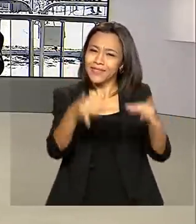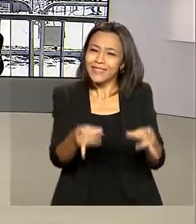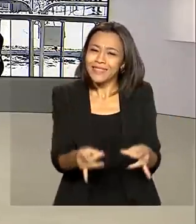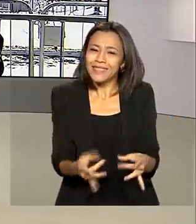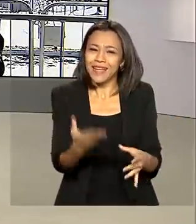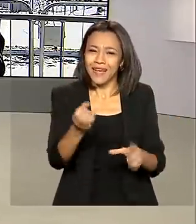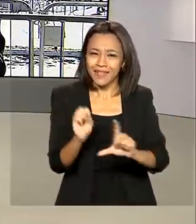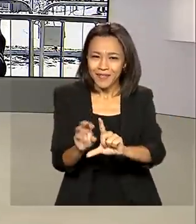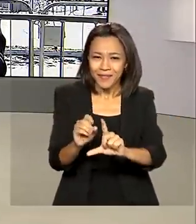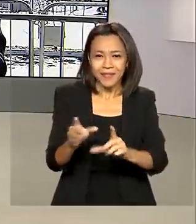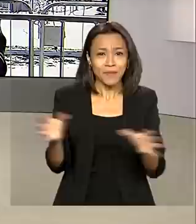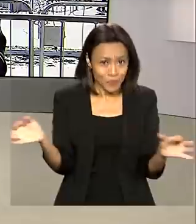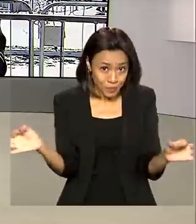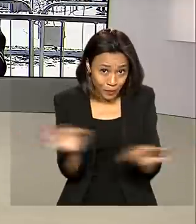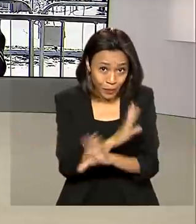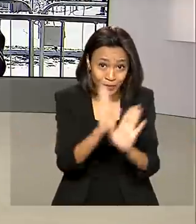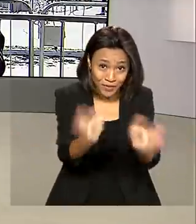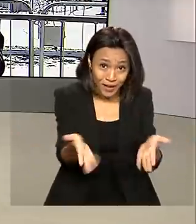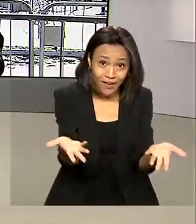dia! Tudo pronto por aí?